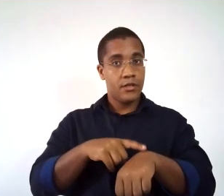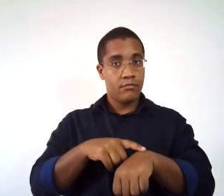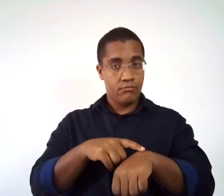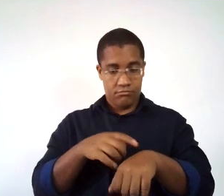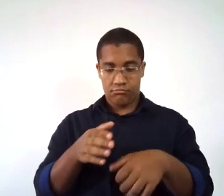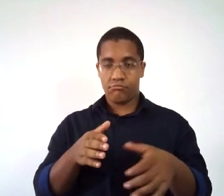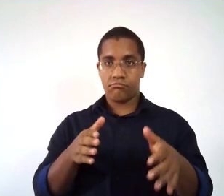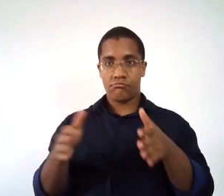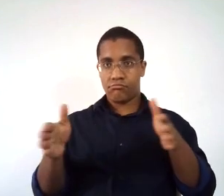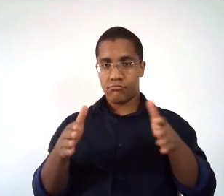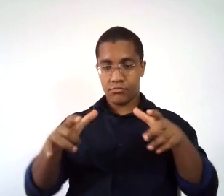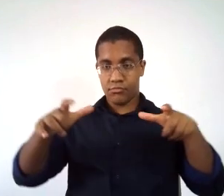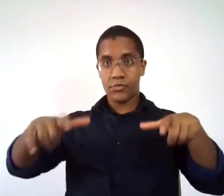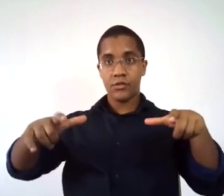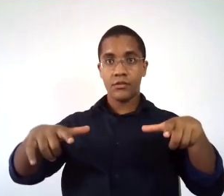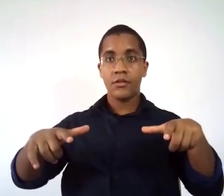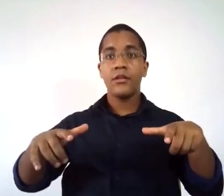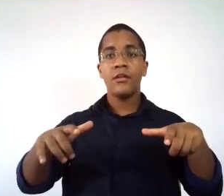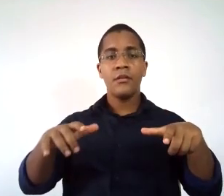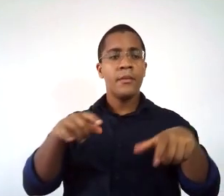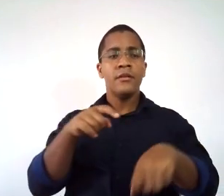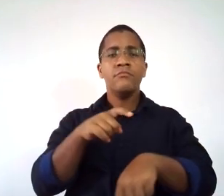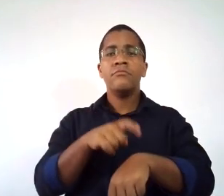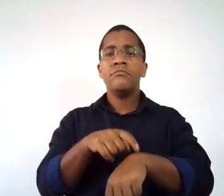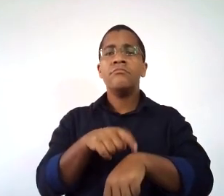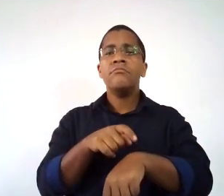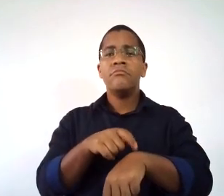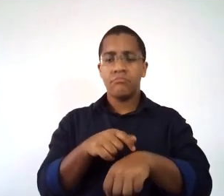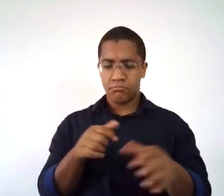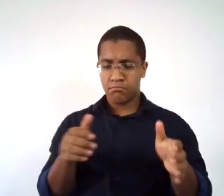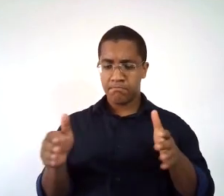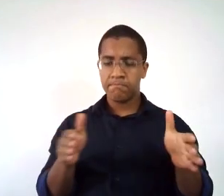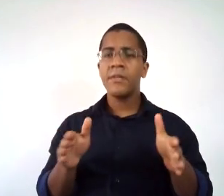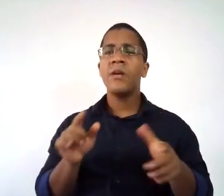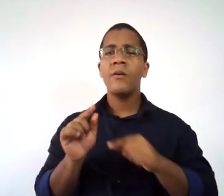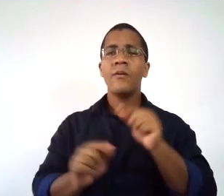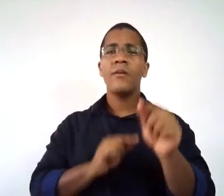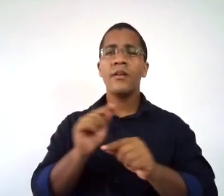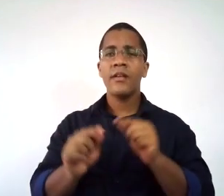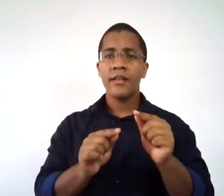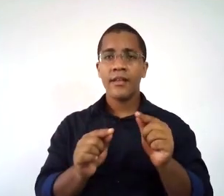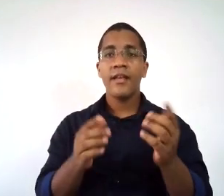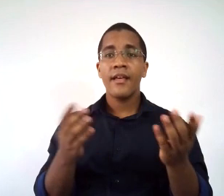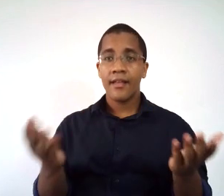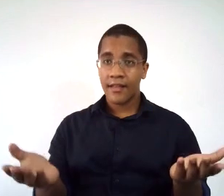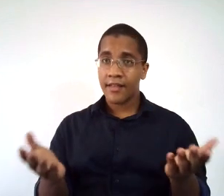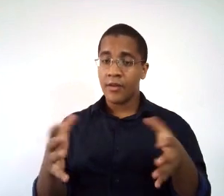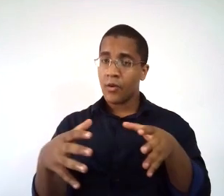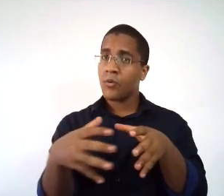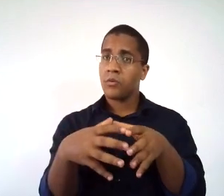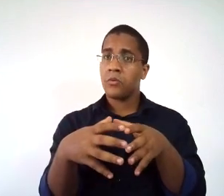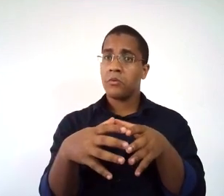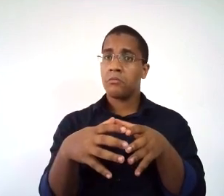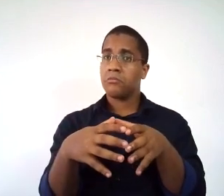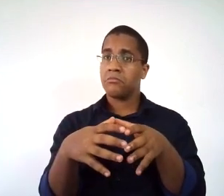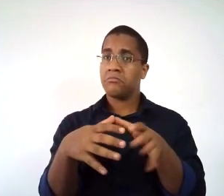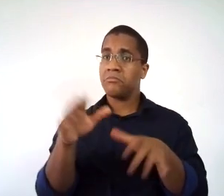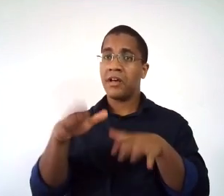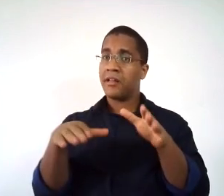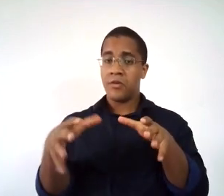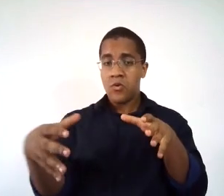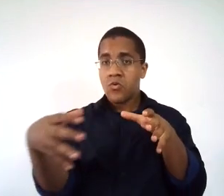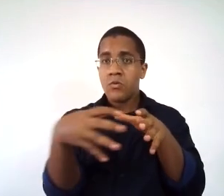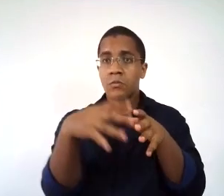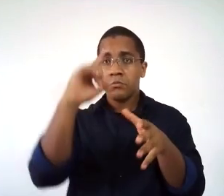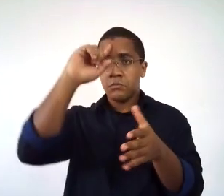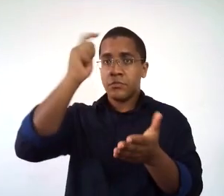de tempo e espaço. Esse determinado tempo de limite de tempo e espaço, quem vai garantir é o grupo que